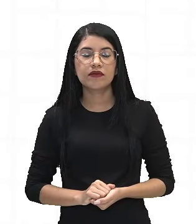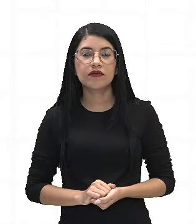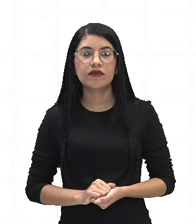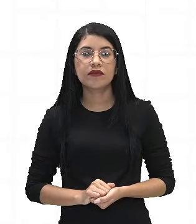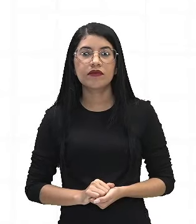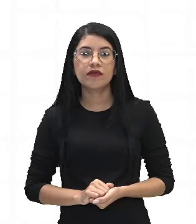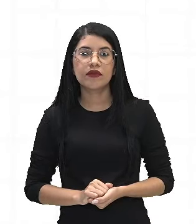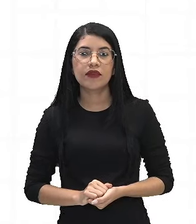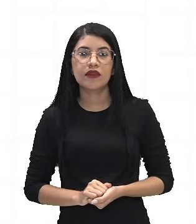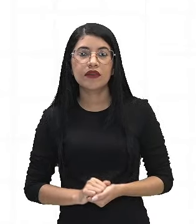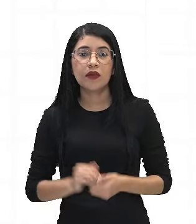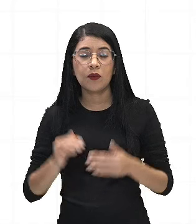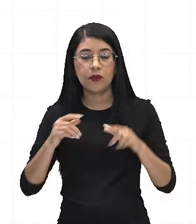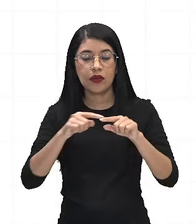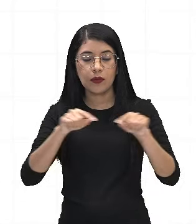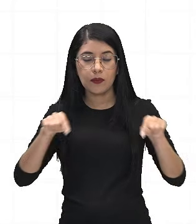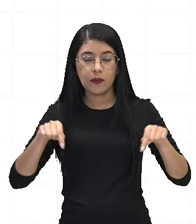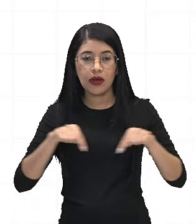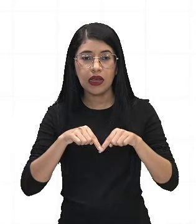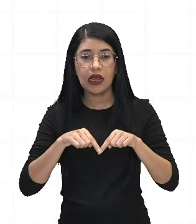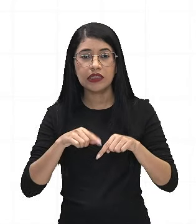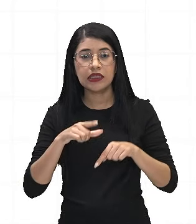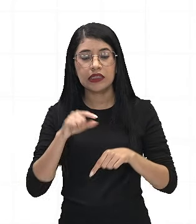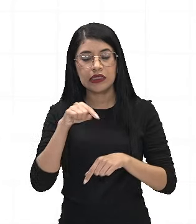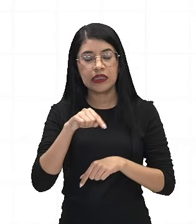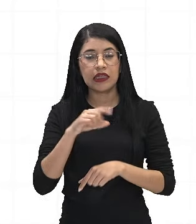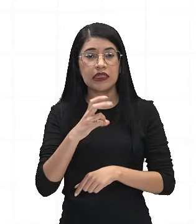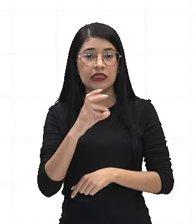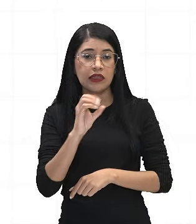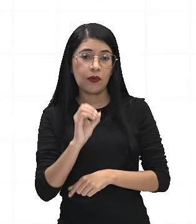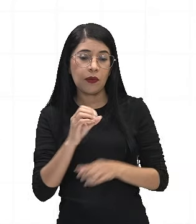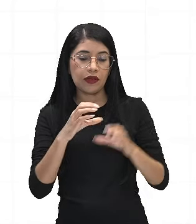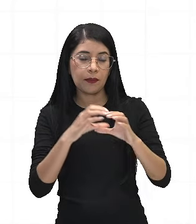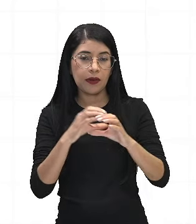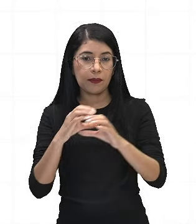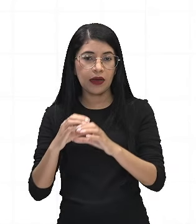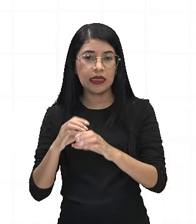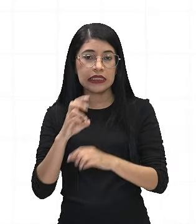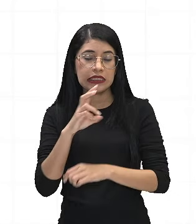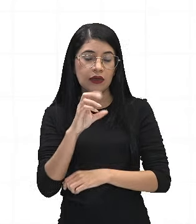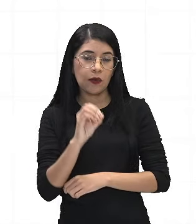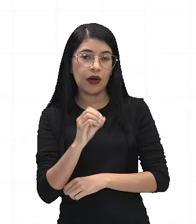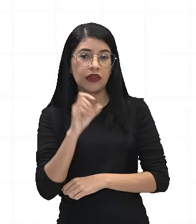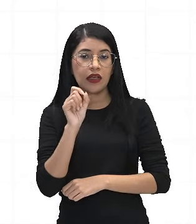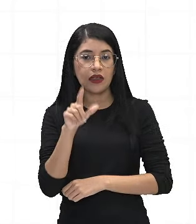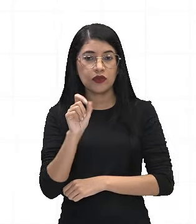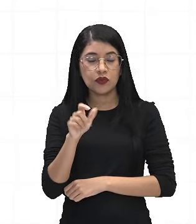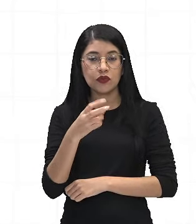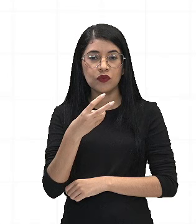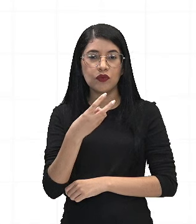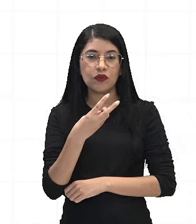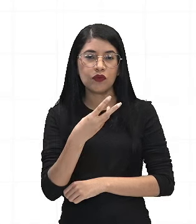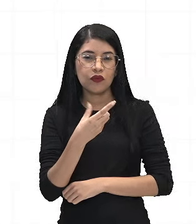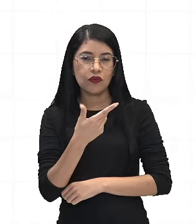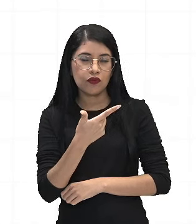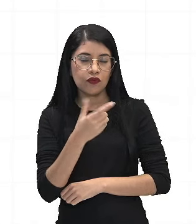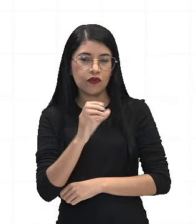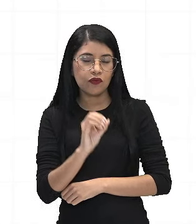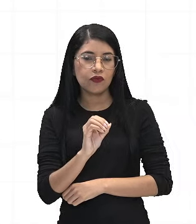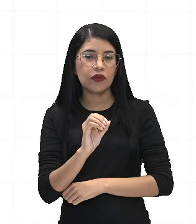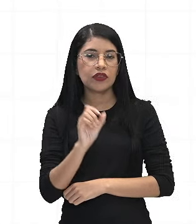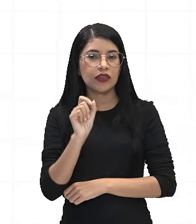Considere uma urna contendo 50 bolas. Dessas 50, 20 são azuis e 30 vermelhas.